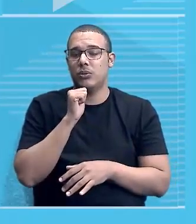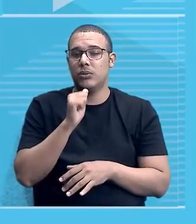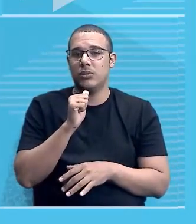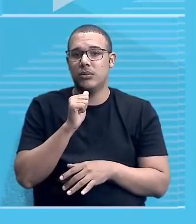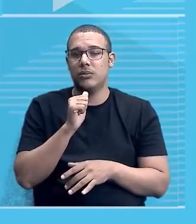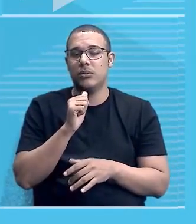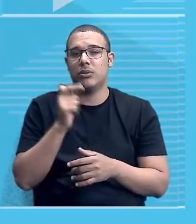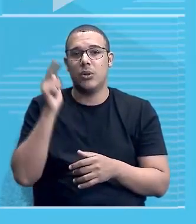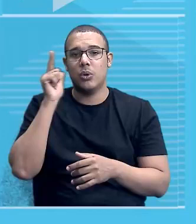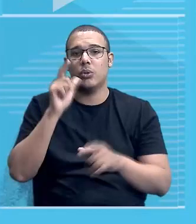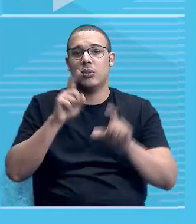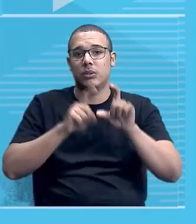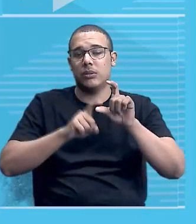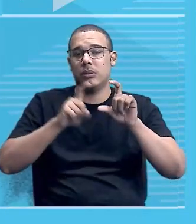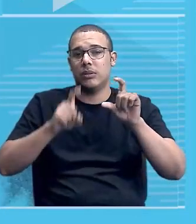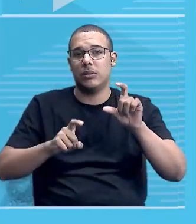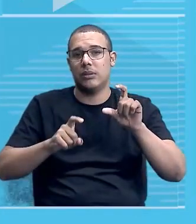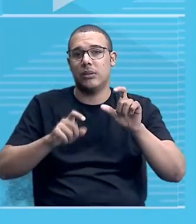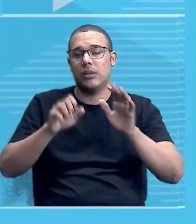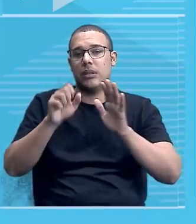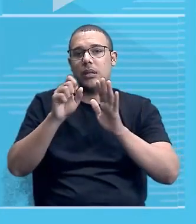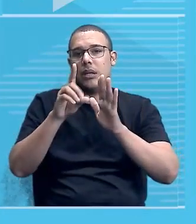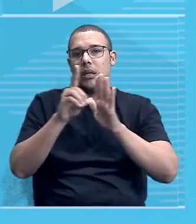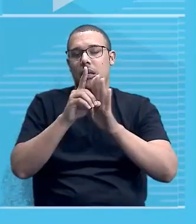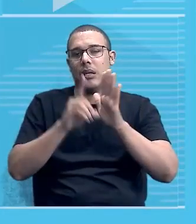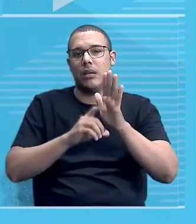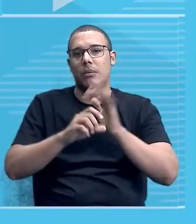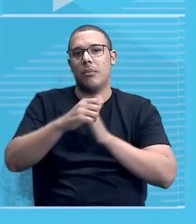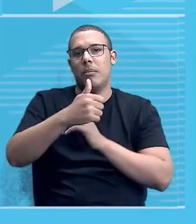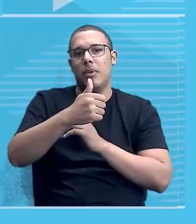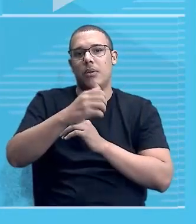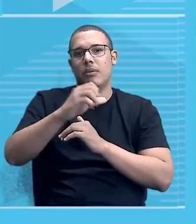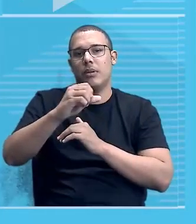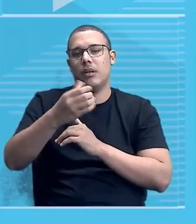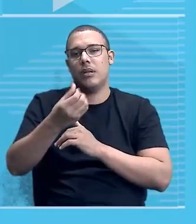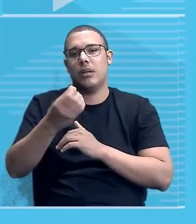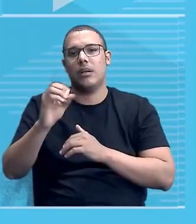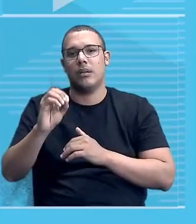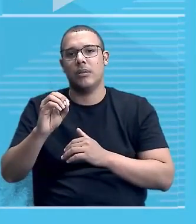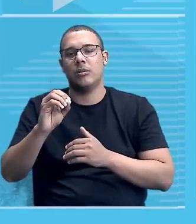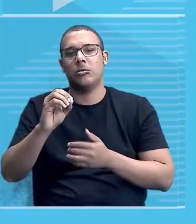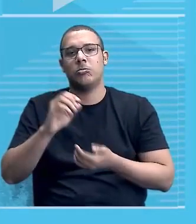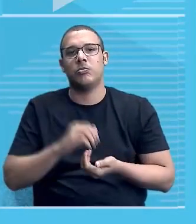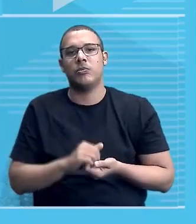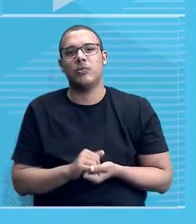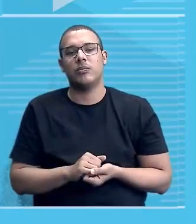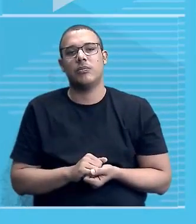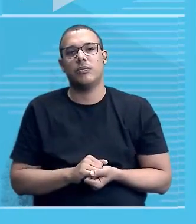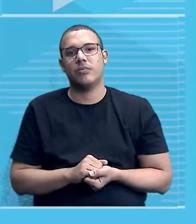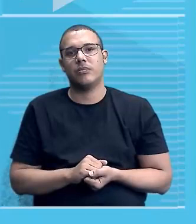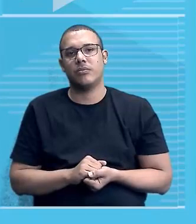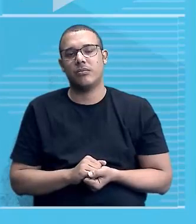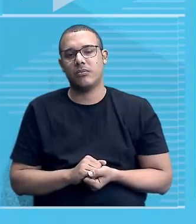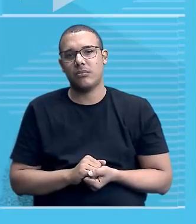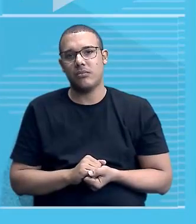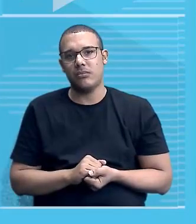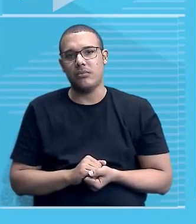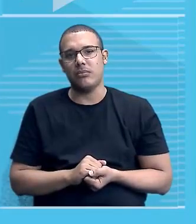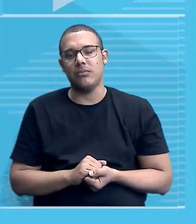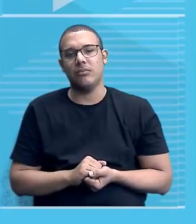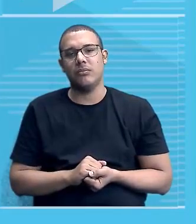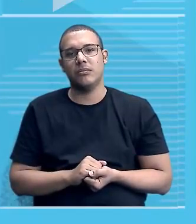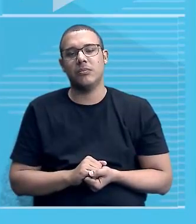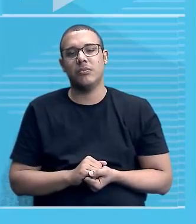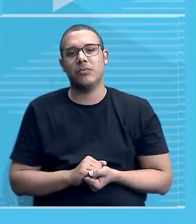sua independência na década de 1960, né? Então, é uma independência muito tardia